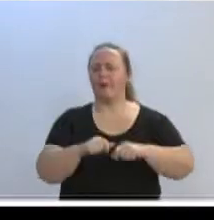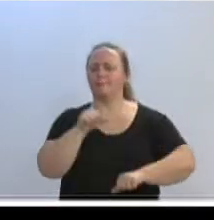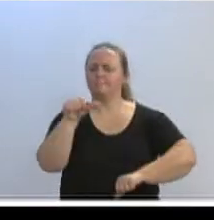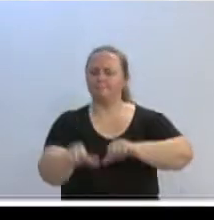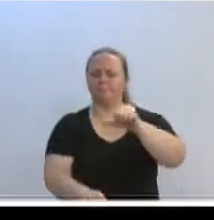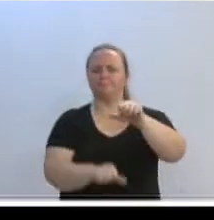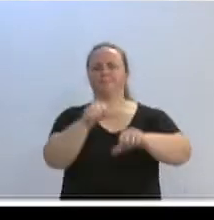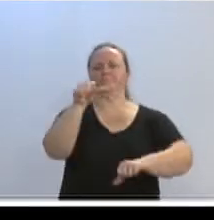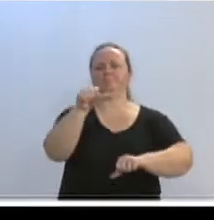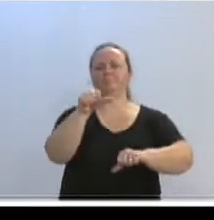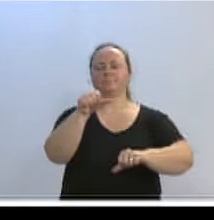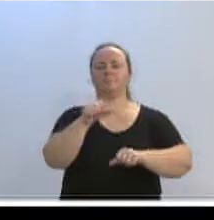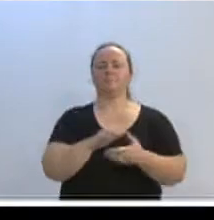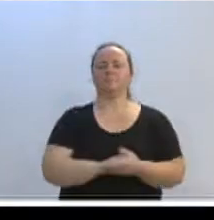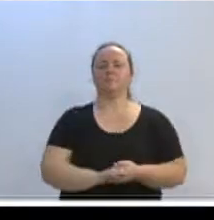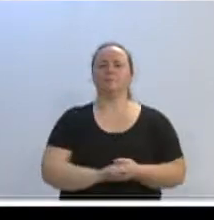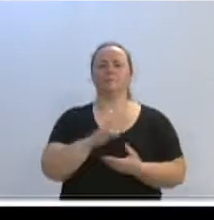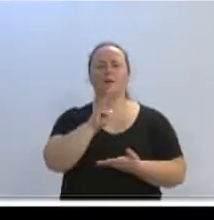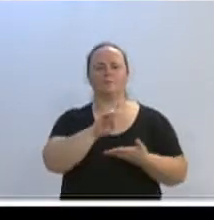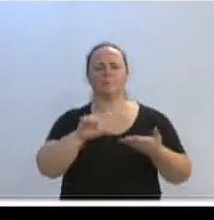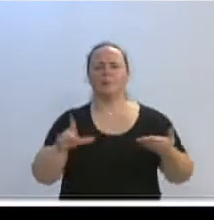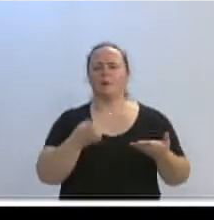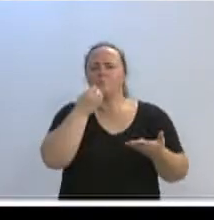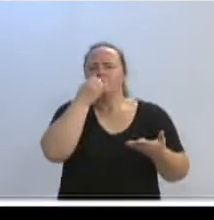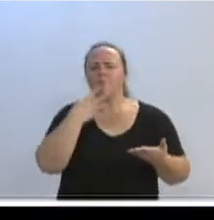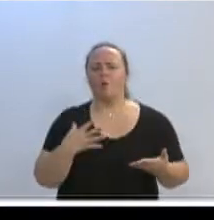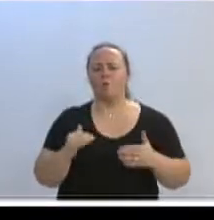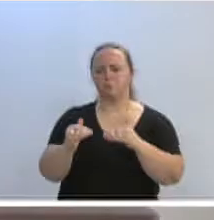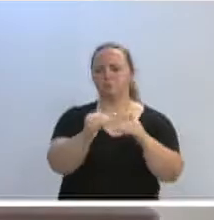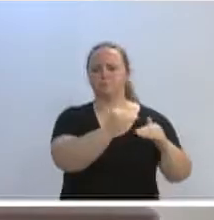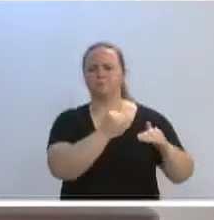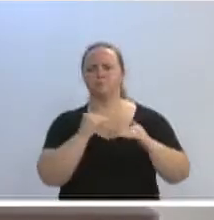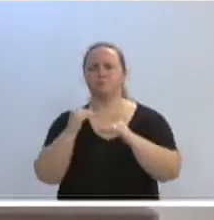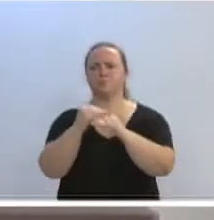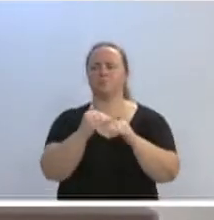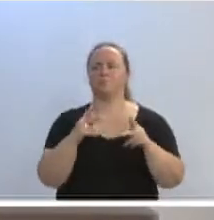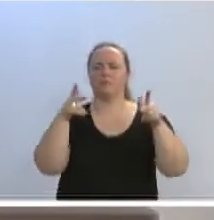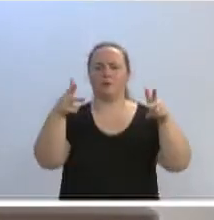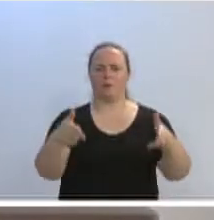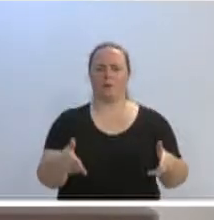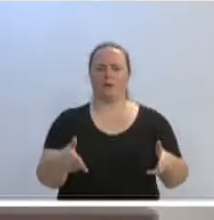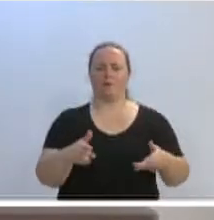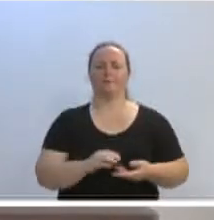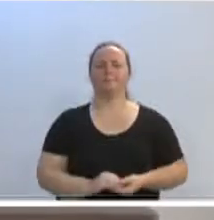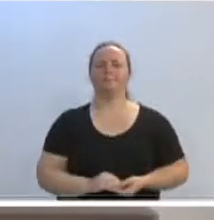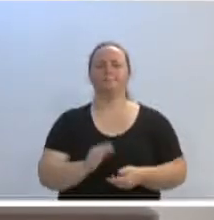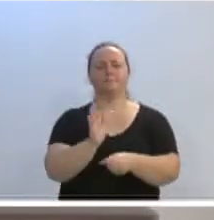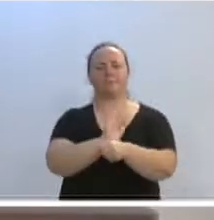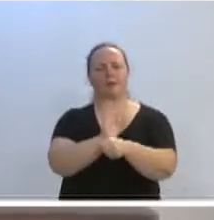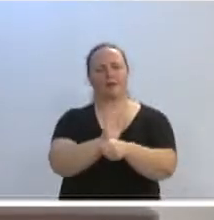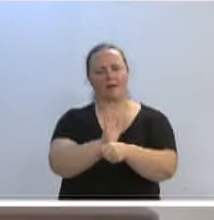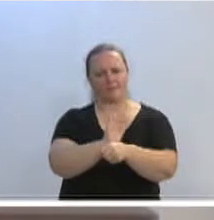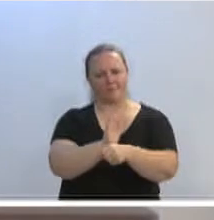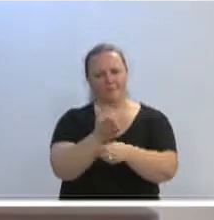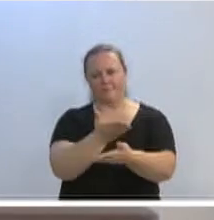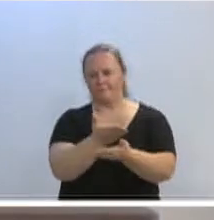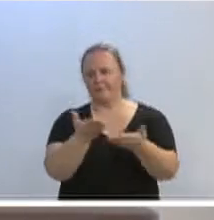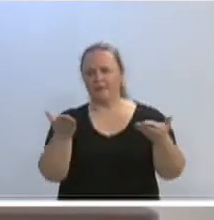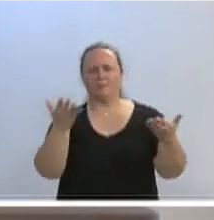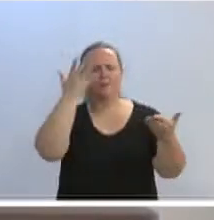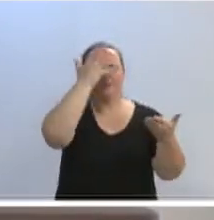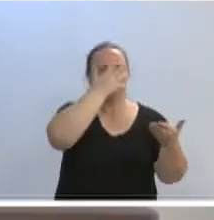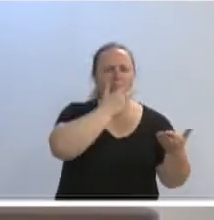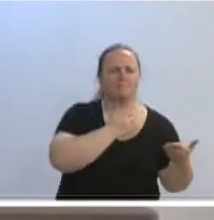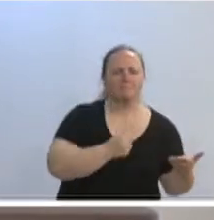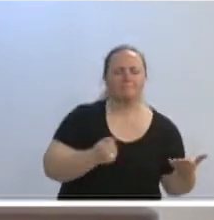uma só cidade, com os mesmos direitos para todos. Então, esse filme que a gente pode ver, esse filme lindo,